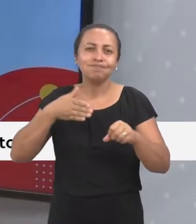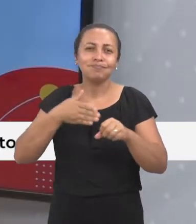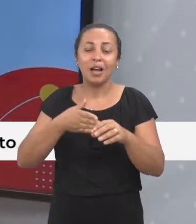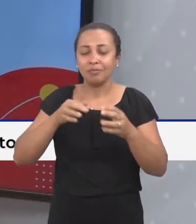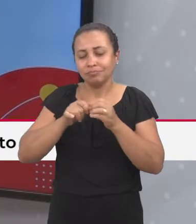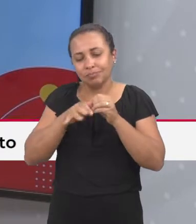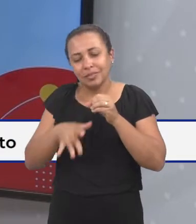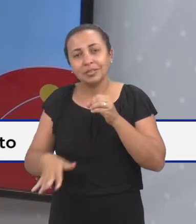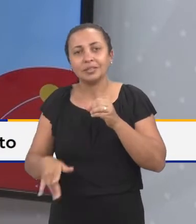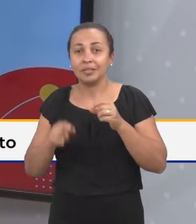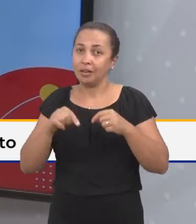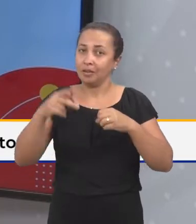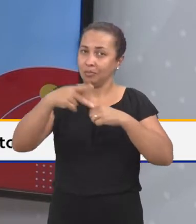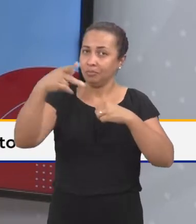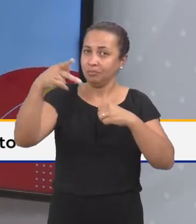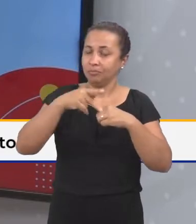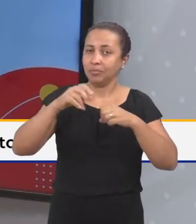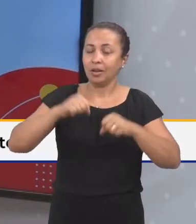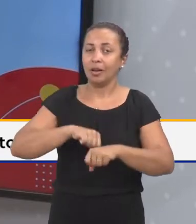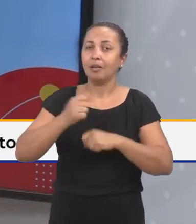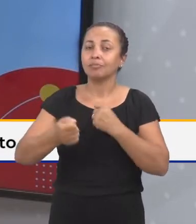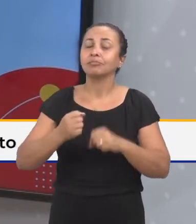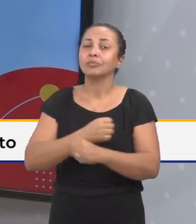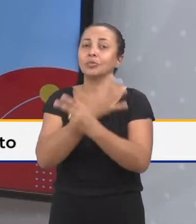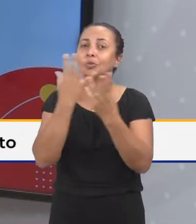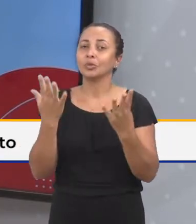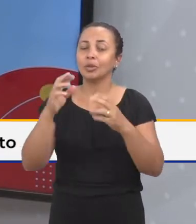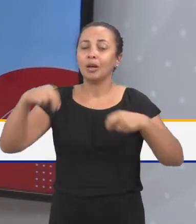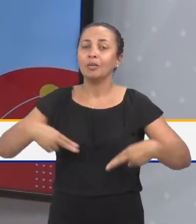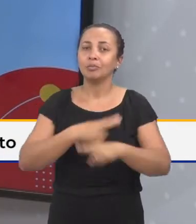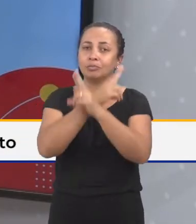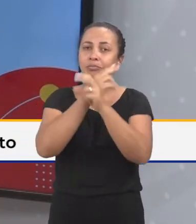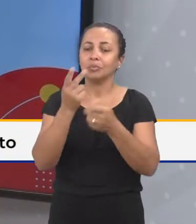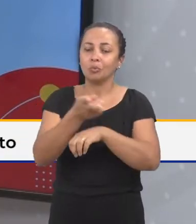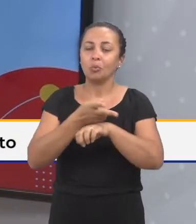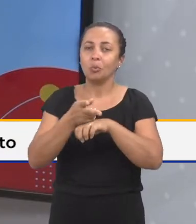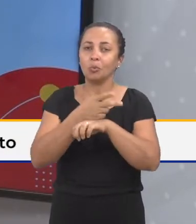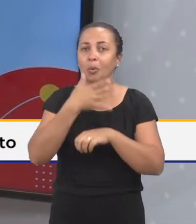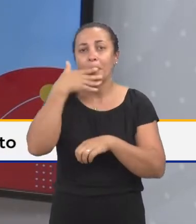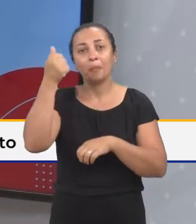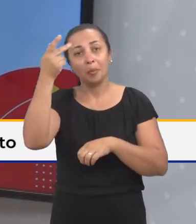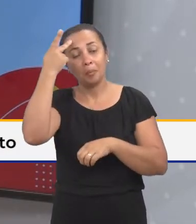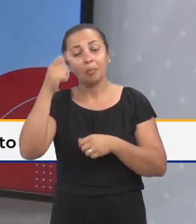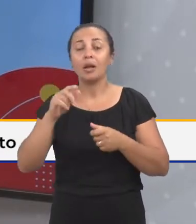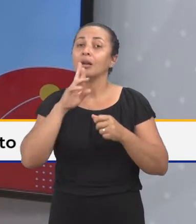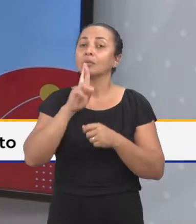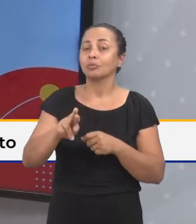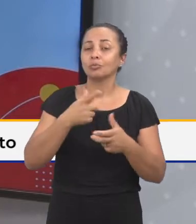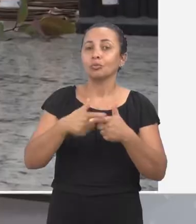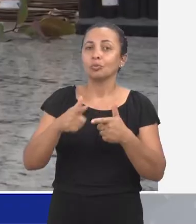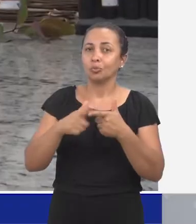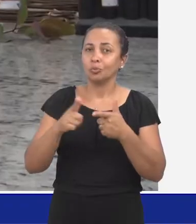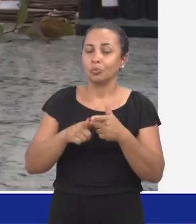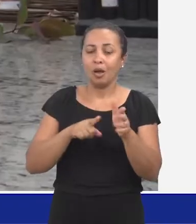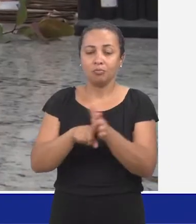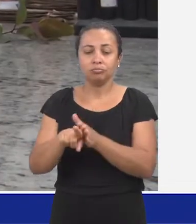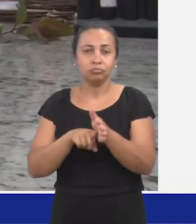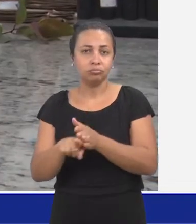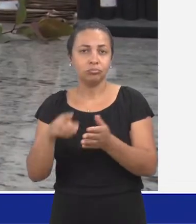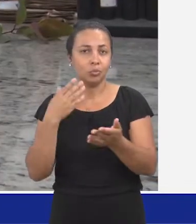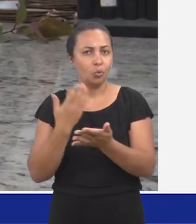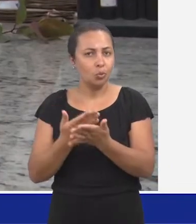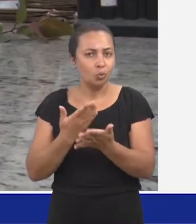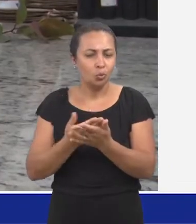o Programa de Pós-Graduação de Agronomia da UESB está em busca de uma alternativa para esse problema por meio de uma pesquisa. O estudo